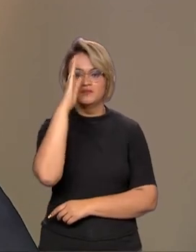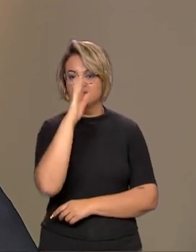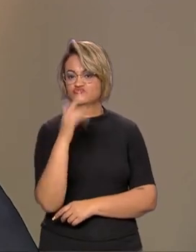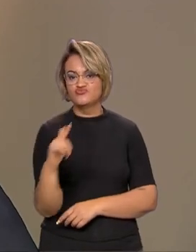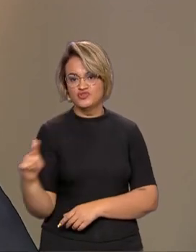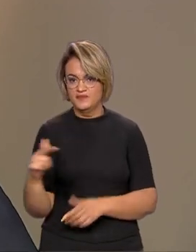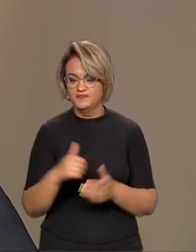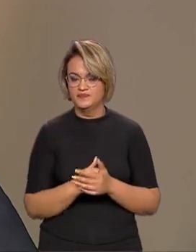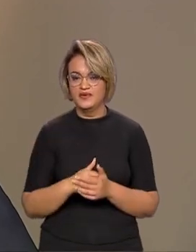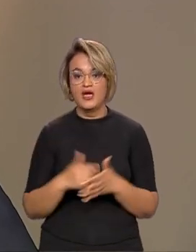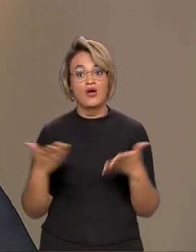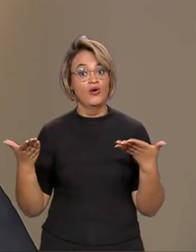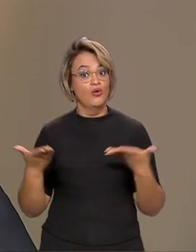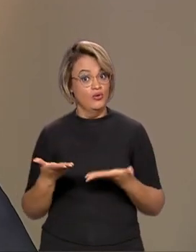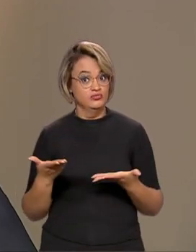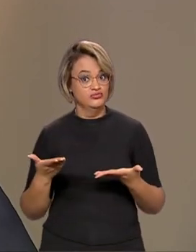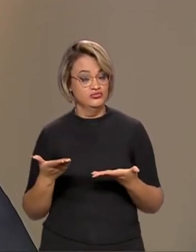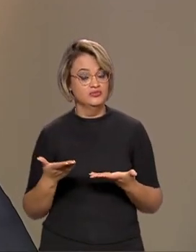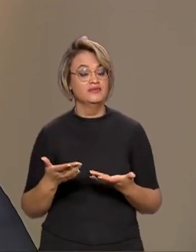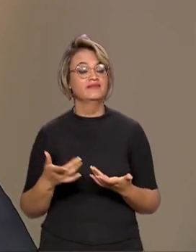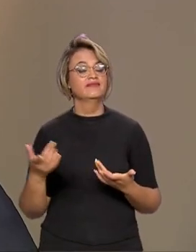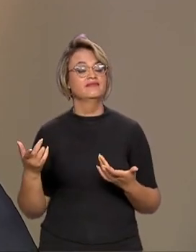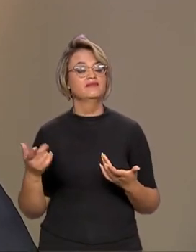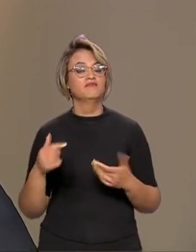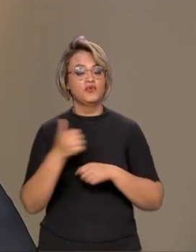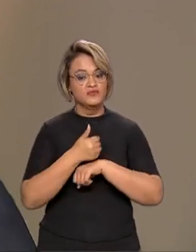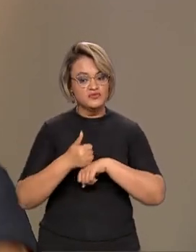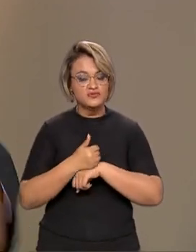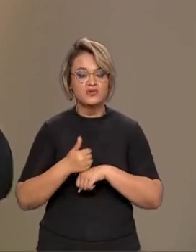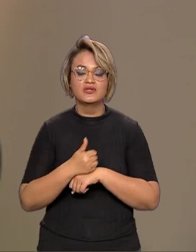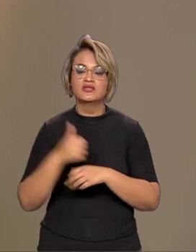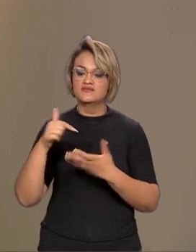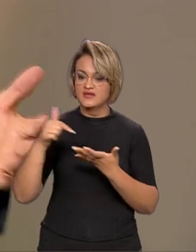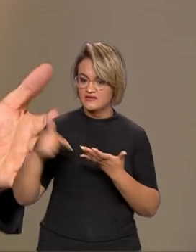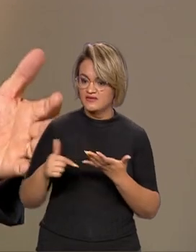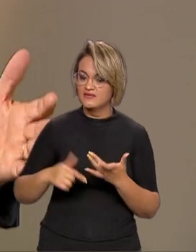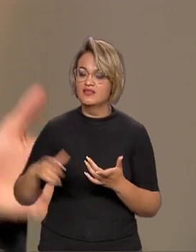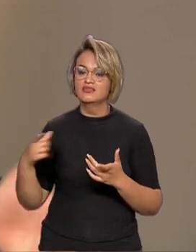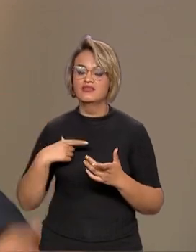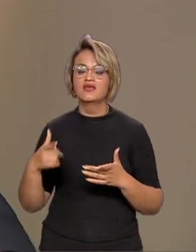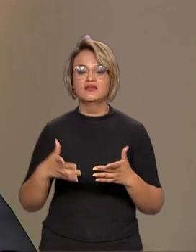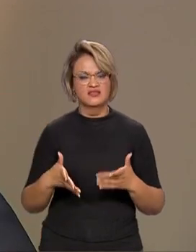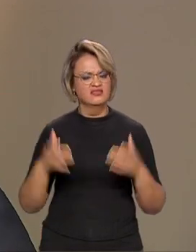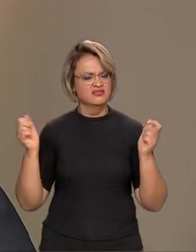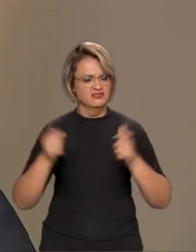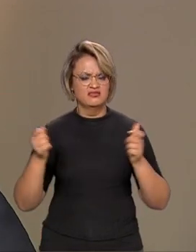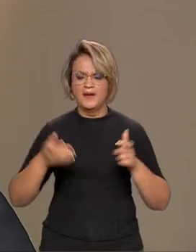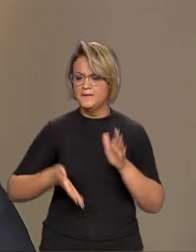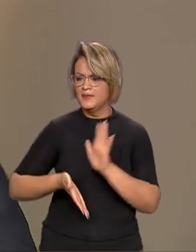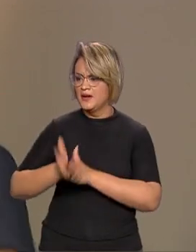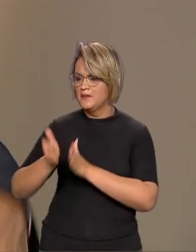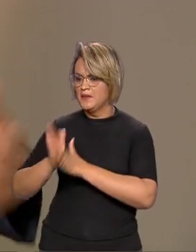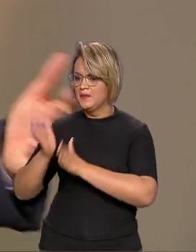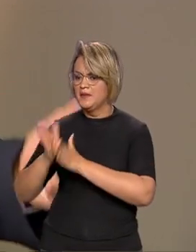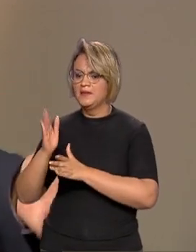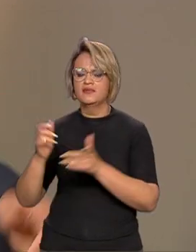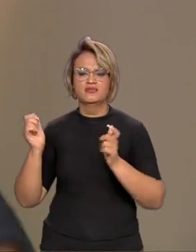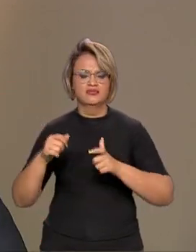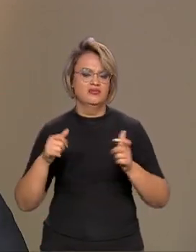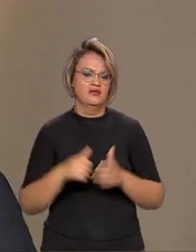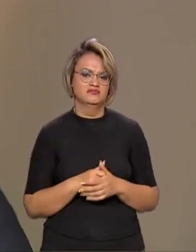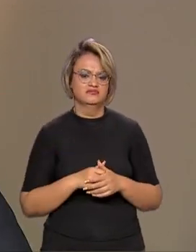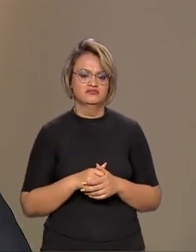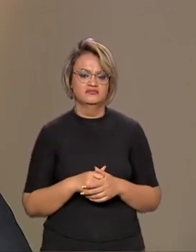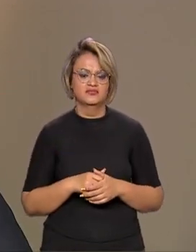Hoje, nós temos um conjunto de profissionais preparados para ir para o mercado de trabalho, muitas vezes